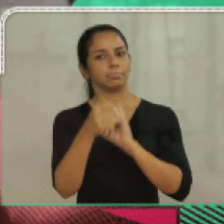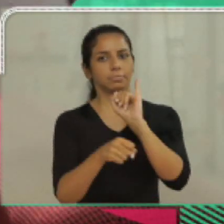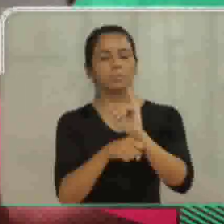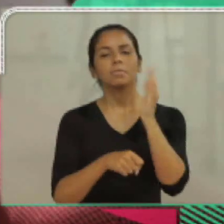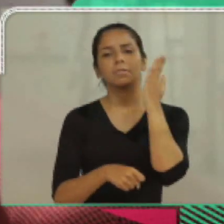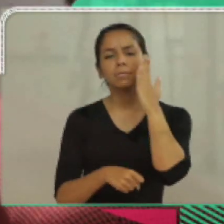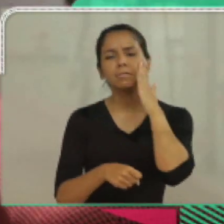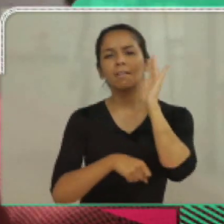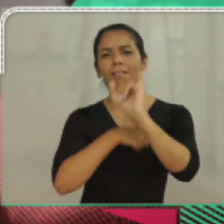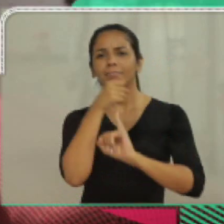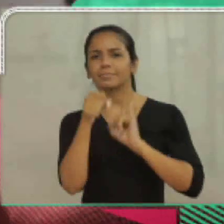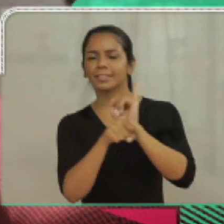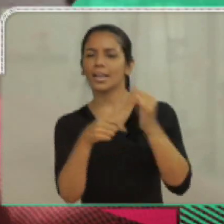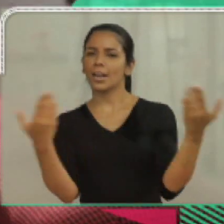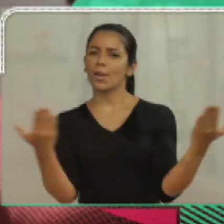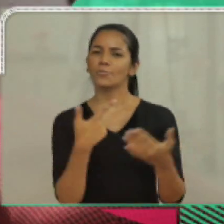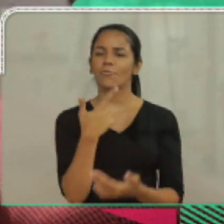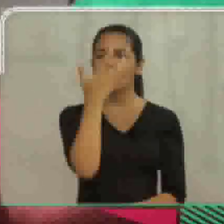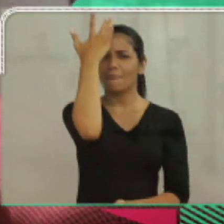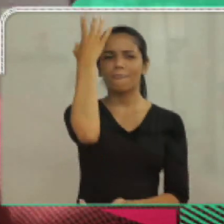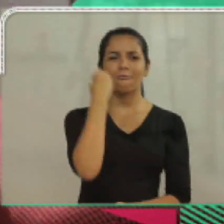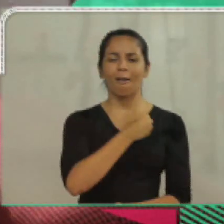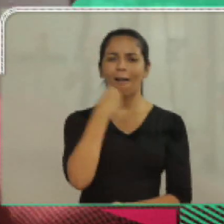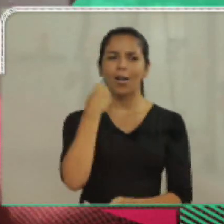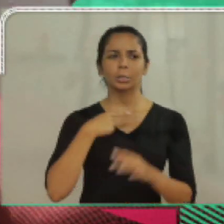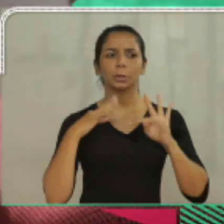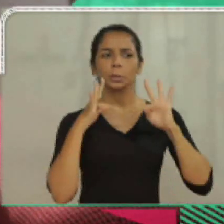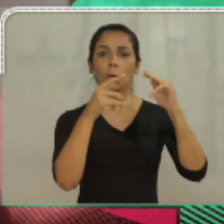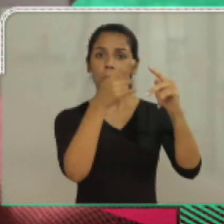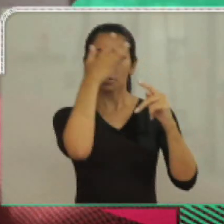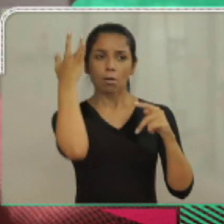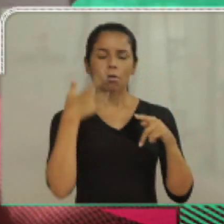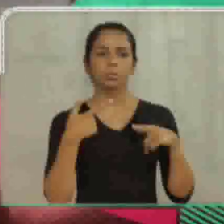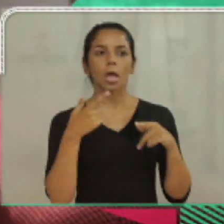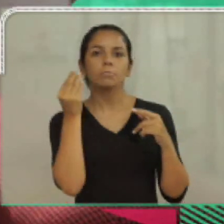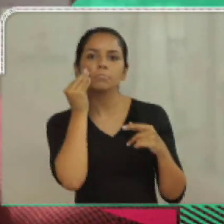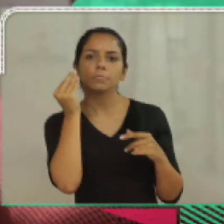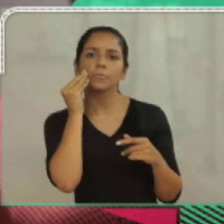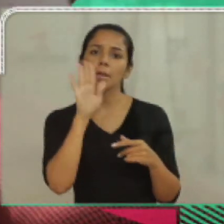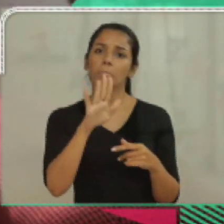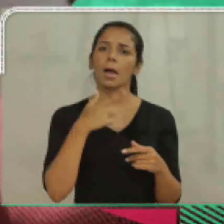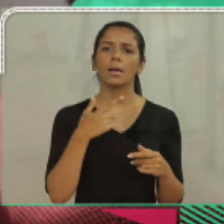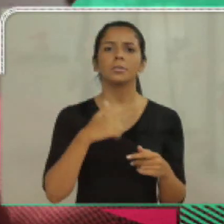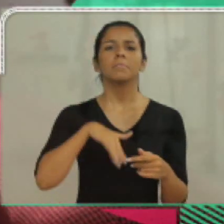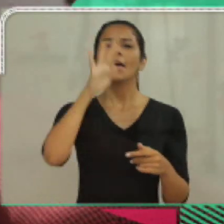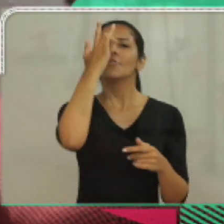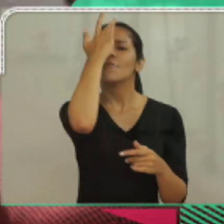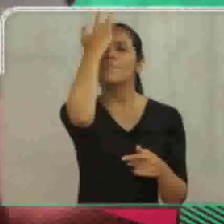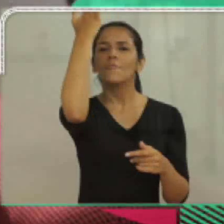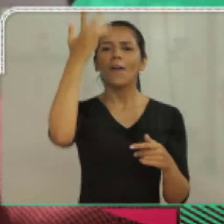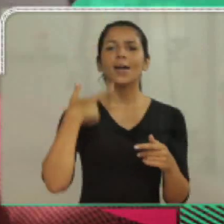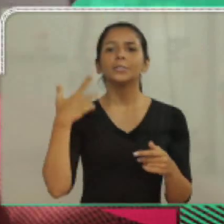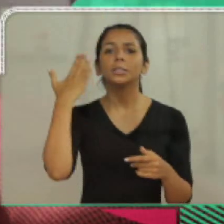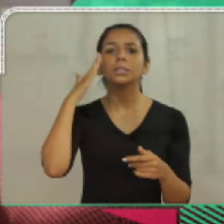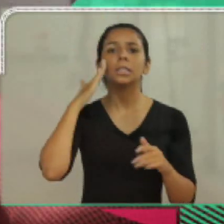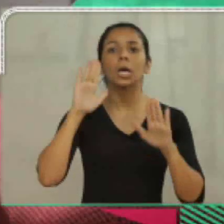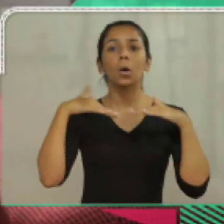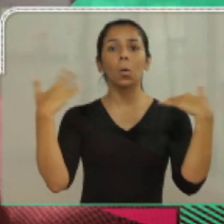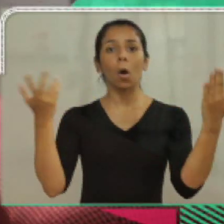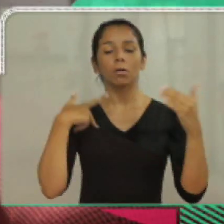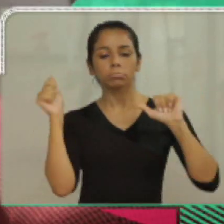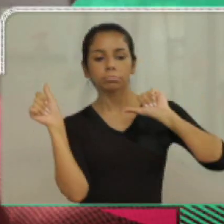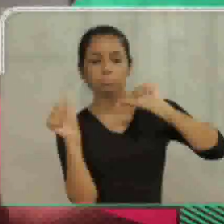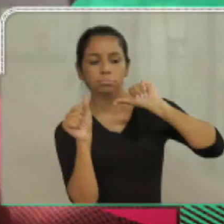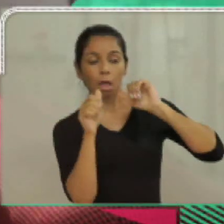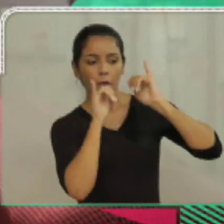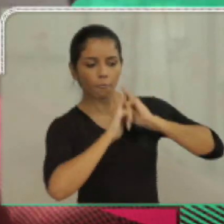a gente quer saber alguma coisa, a gente tem que pesquisar na internet. Sei que a internet, hoje em dia, tá fácil, né? Quase todo mundo